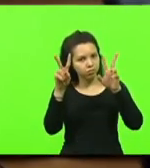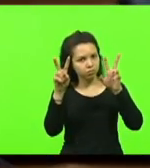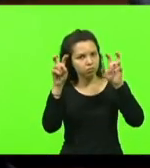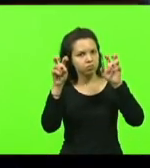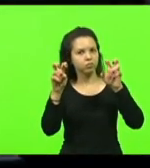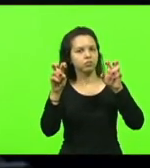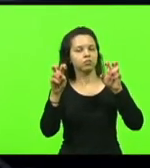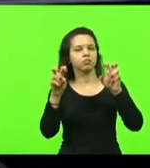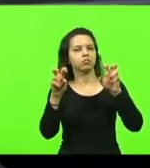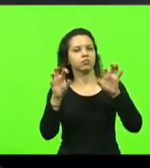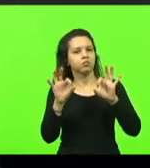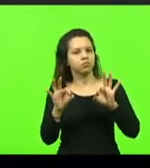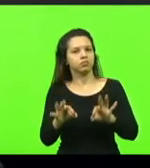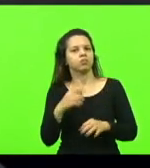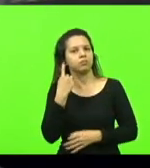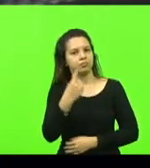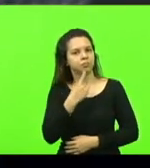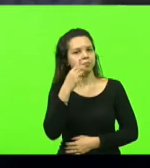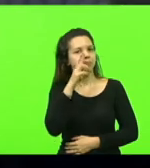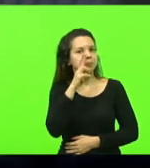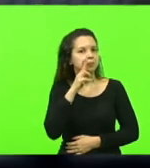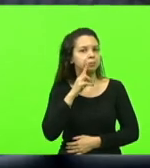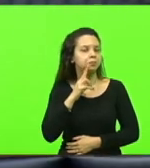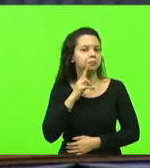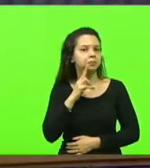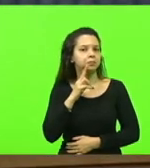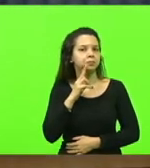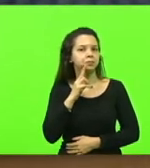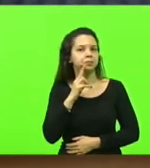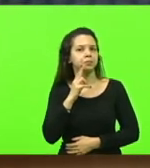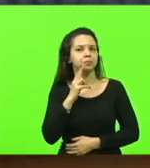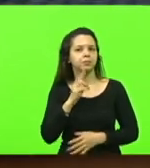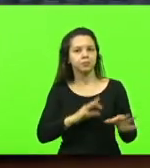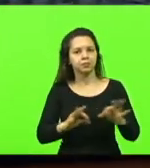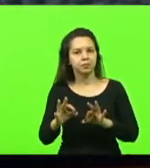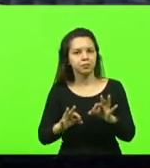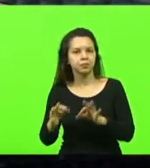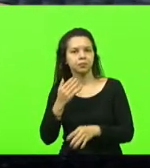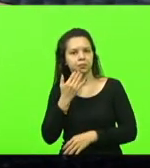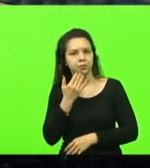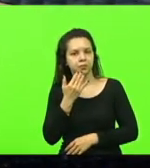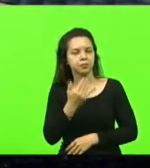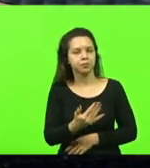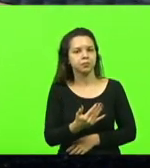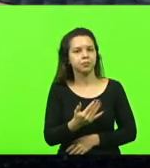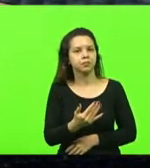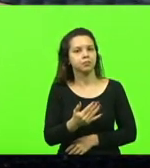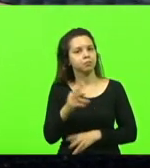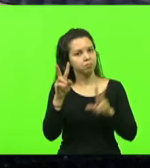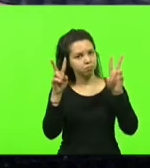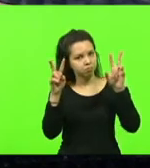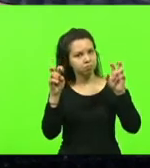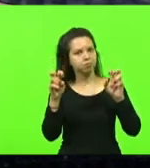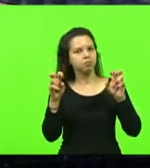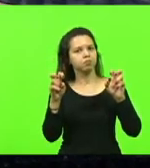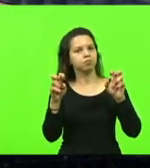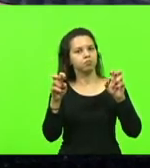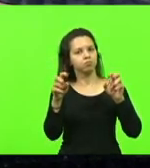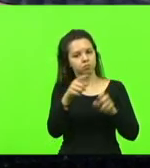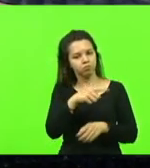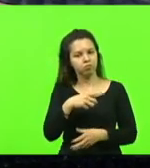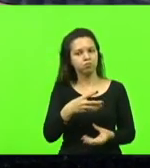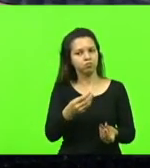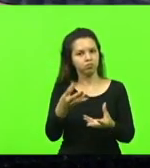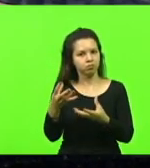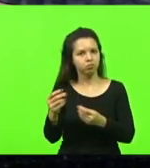certeza, o deputado Ivanates a fazer esse requerimento, ele é um assunto que paira sobre a cabeça de grande